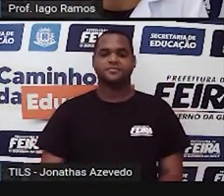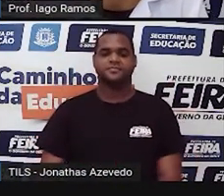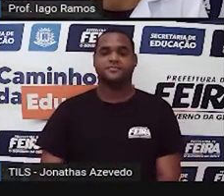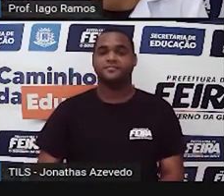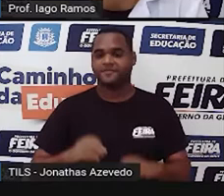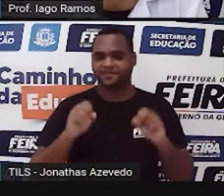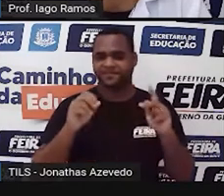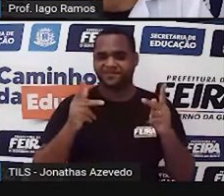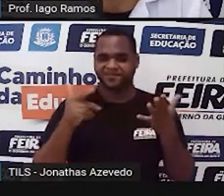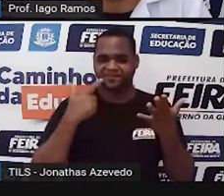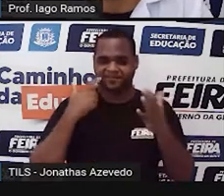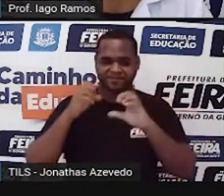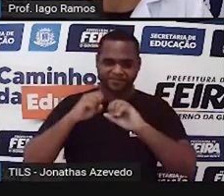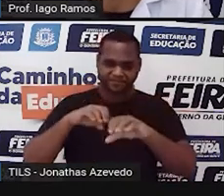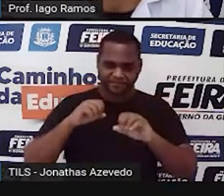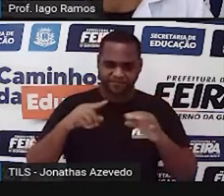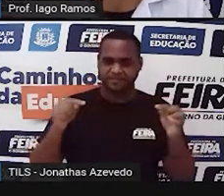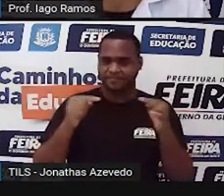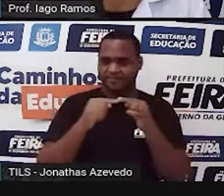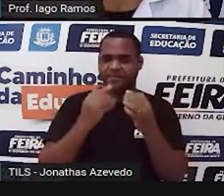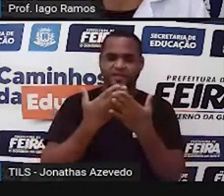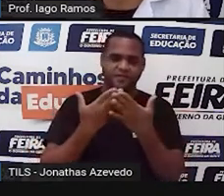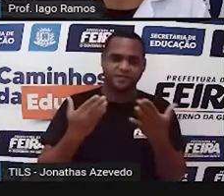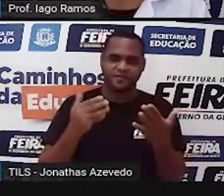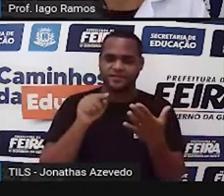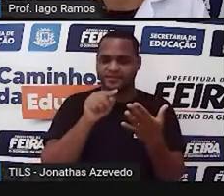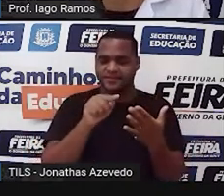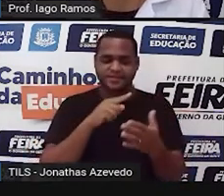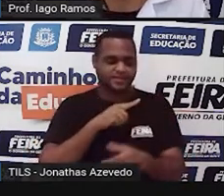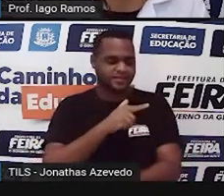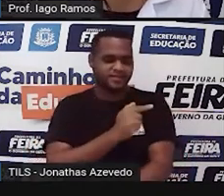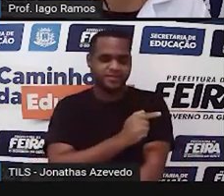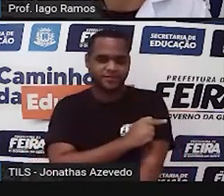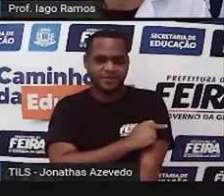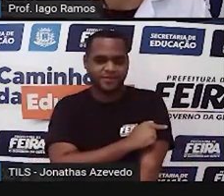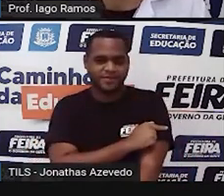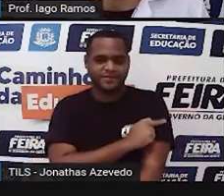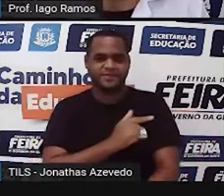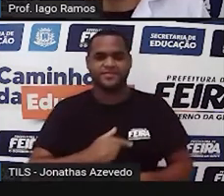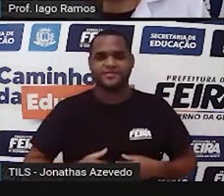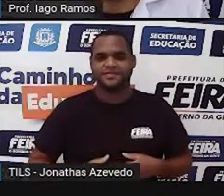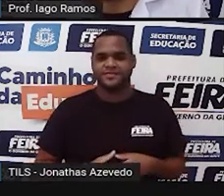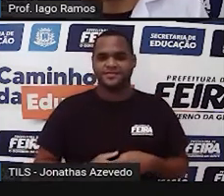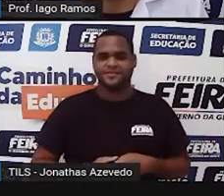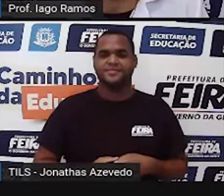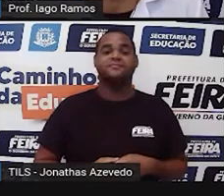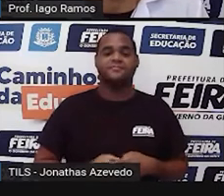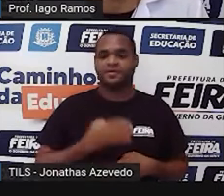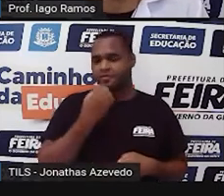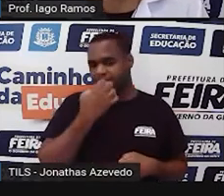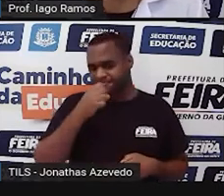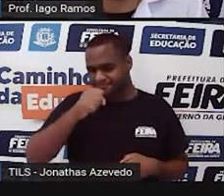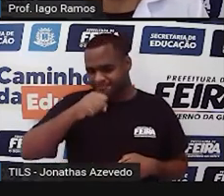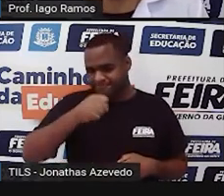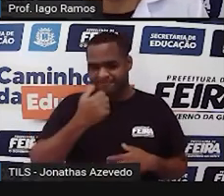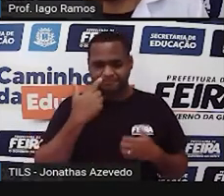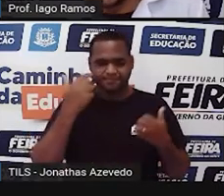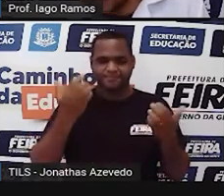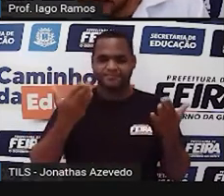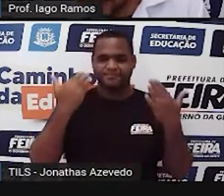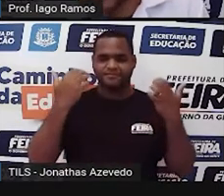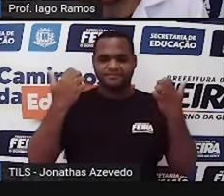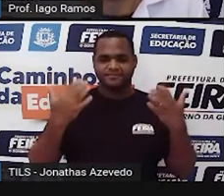Essa aula aí é pra você, né, que é estudante do sétimo ano, um, pois bem, então vamos lá,